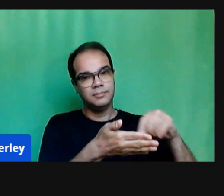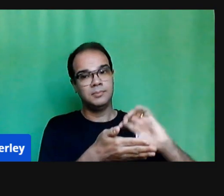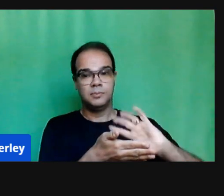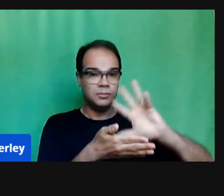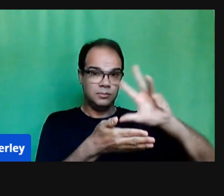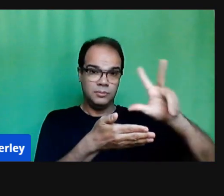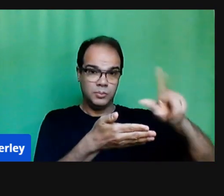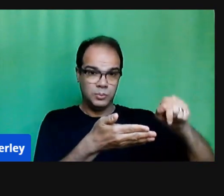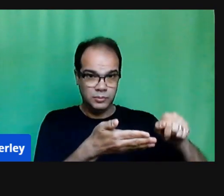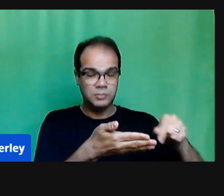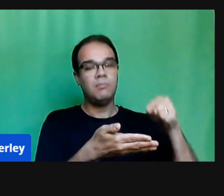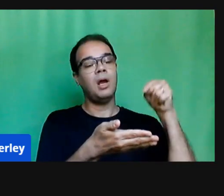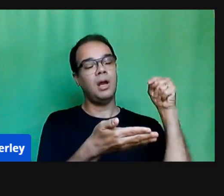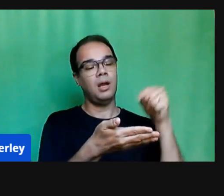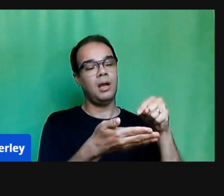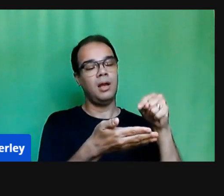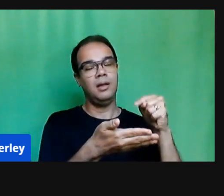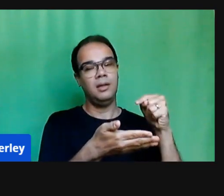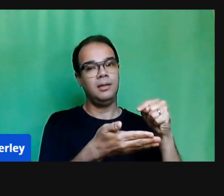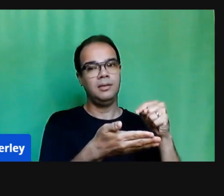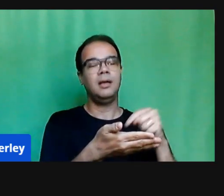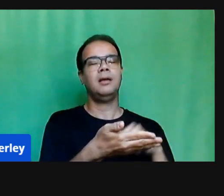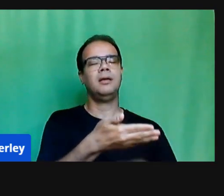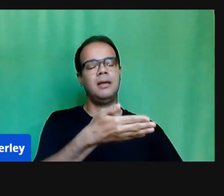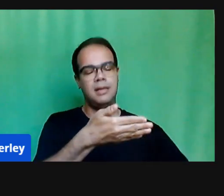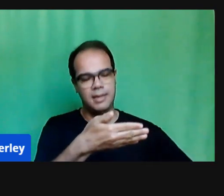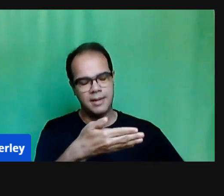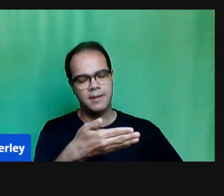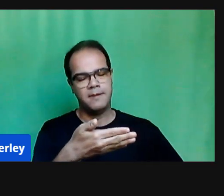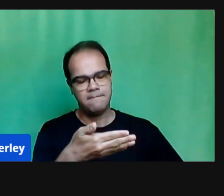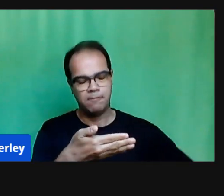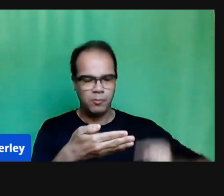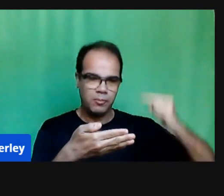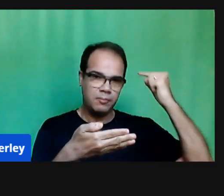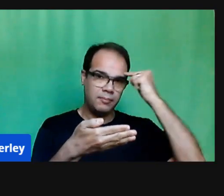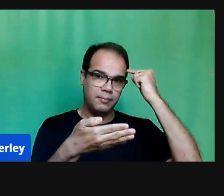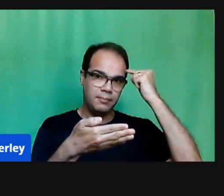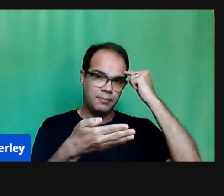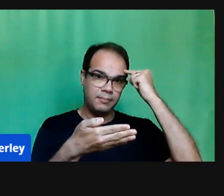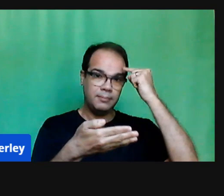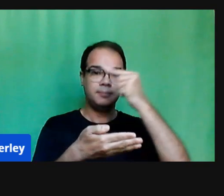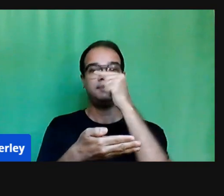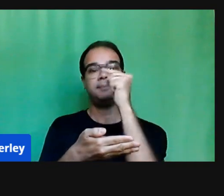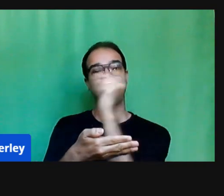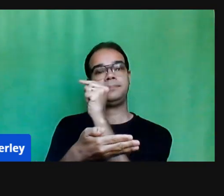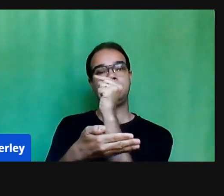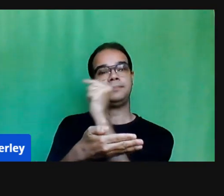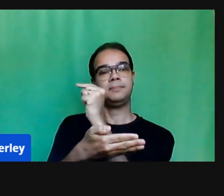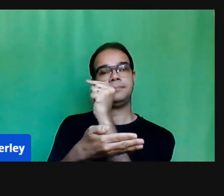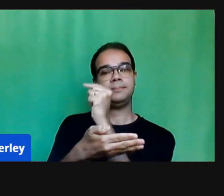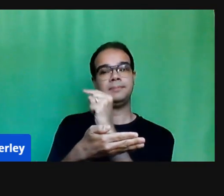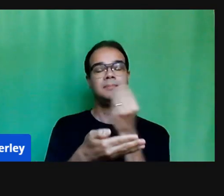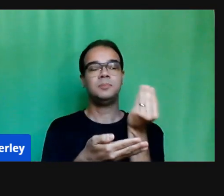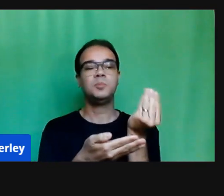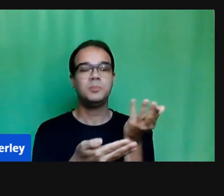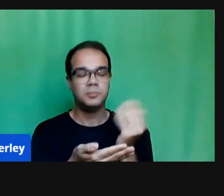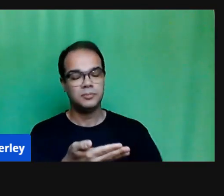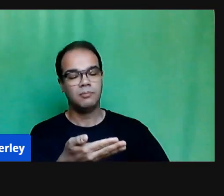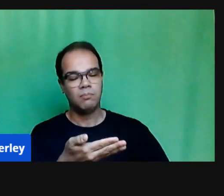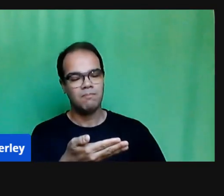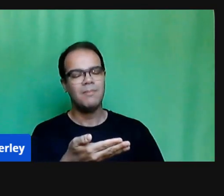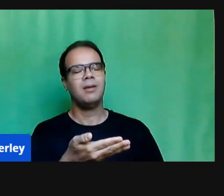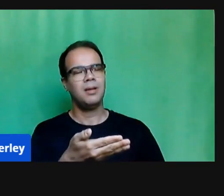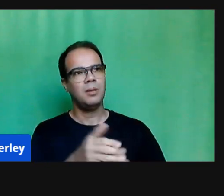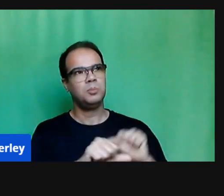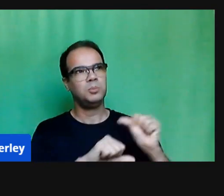realização, do desenrolar das crianças, para finalizar a minha fala, nós,